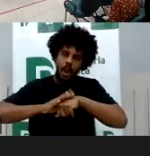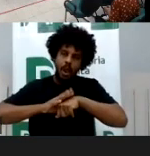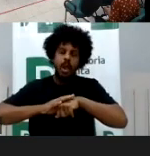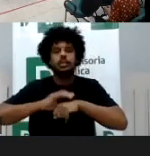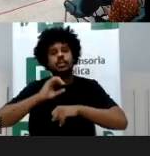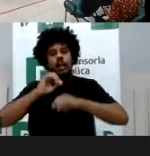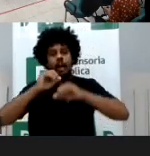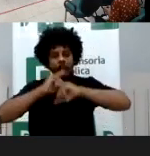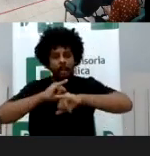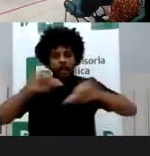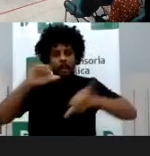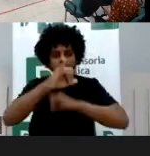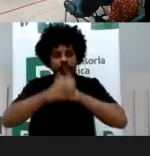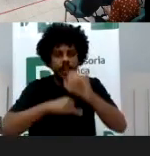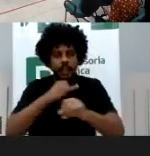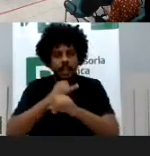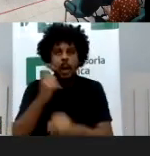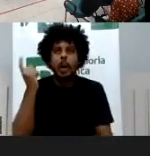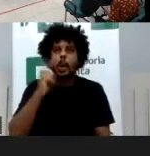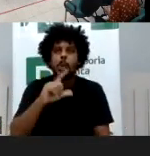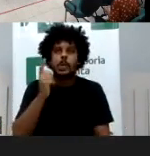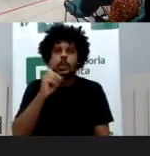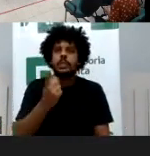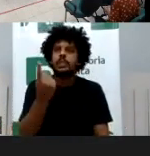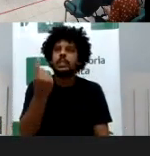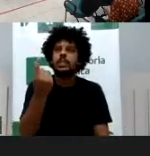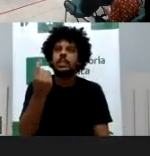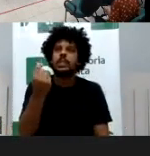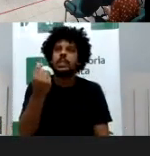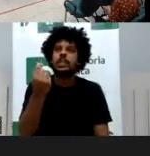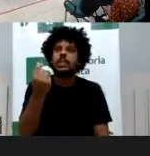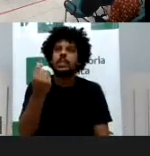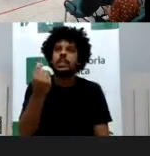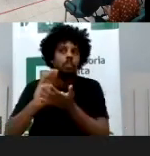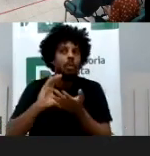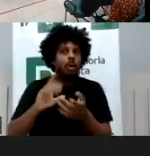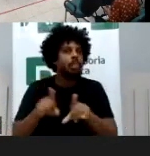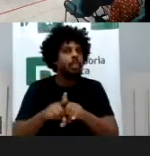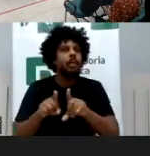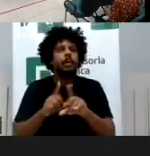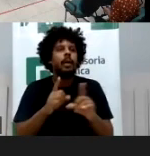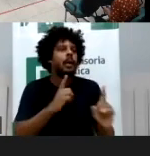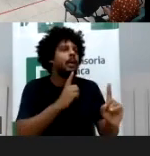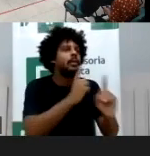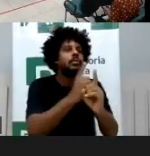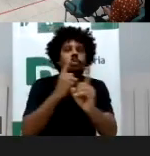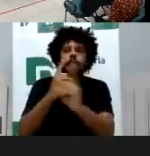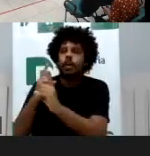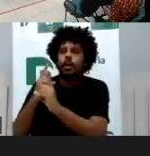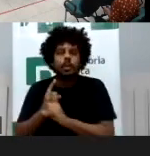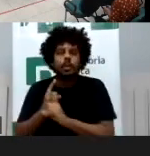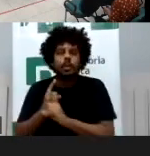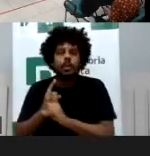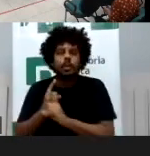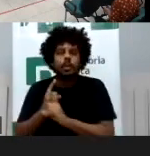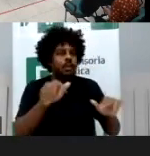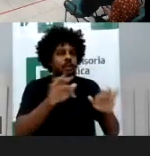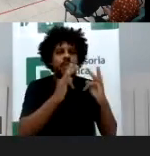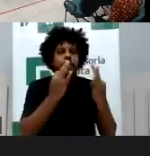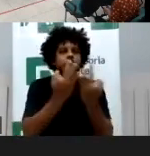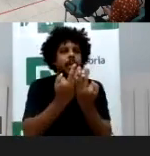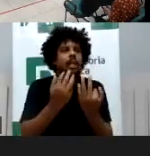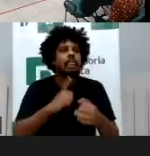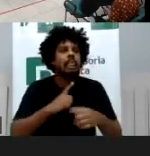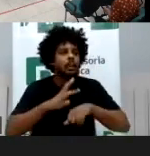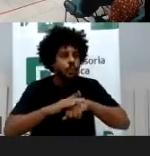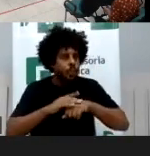angariar recursos e para encontrar pessoas que tenham outros filhos na mesma situação, trocar informação, pesquisa, como